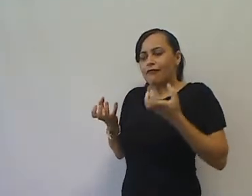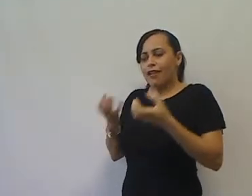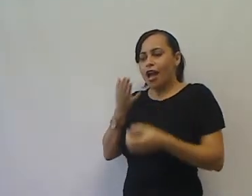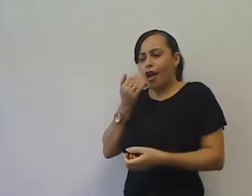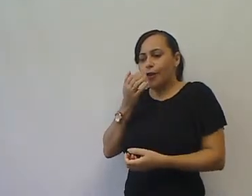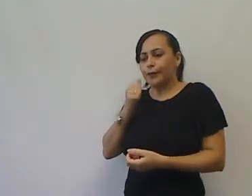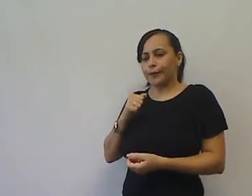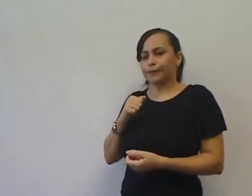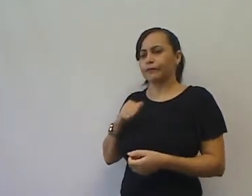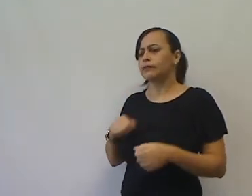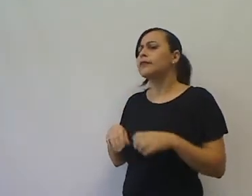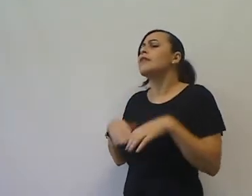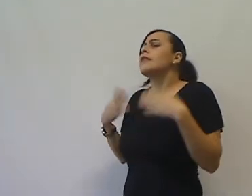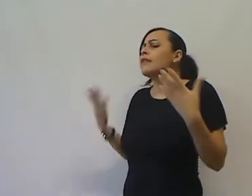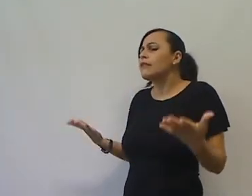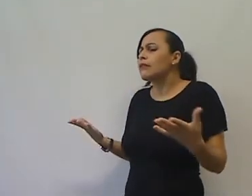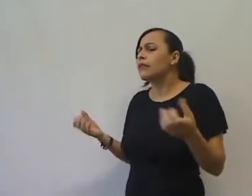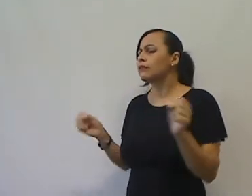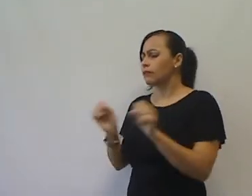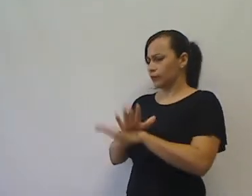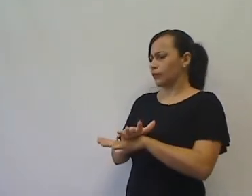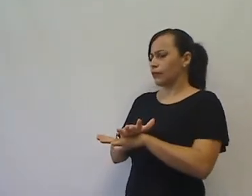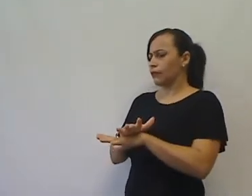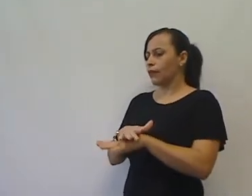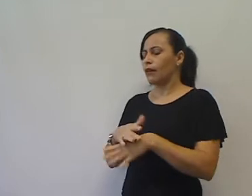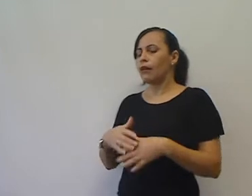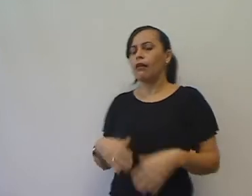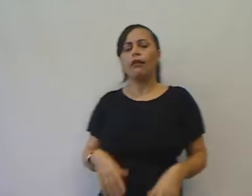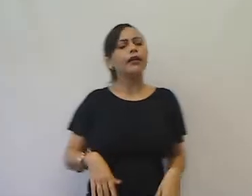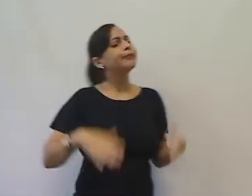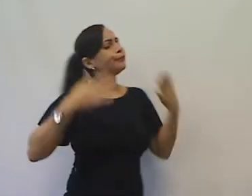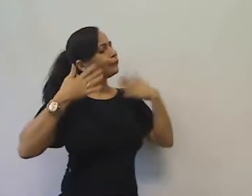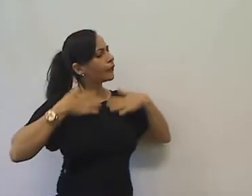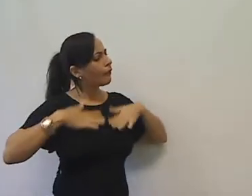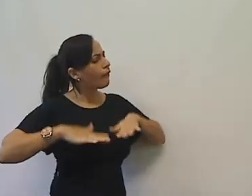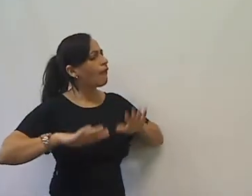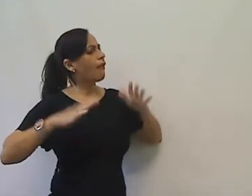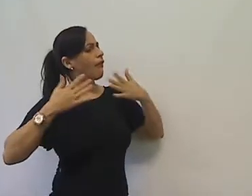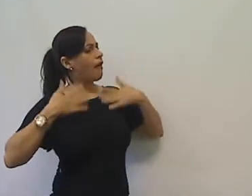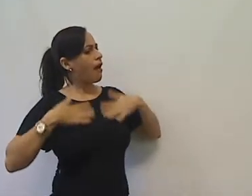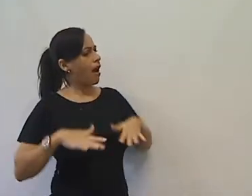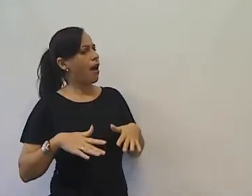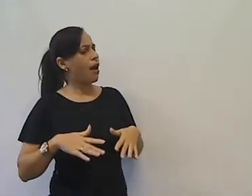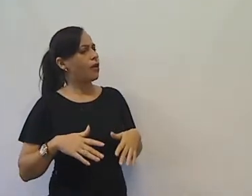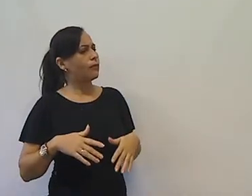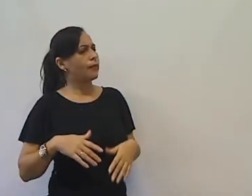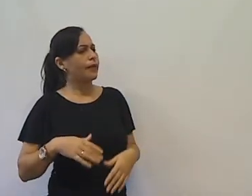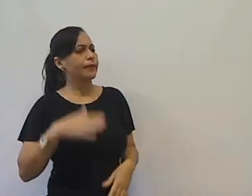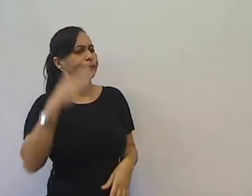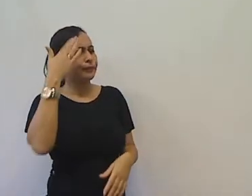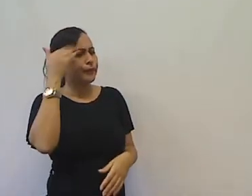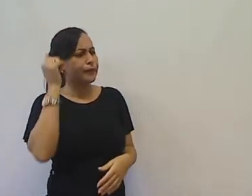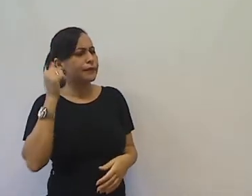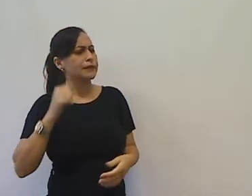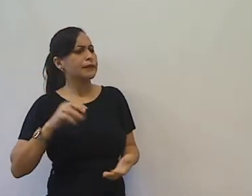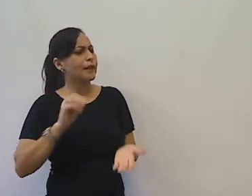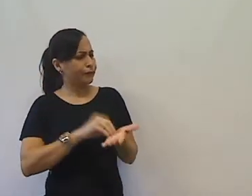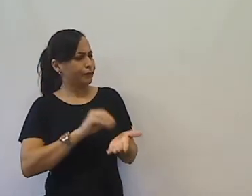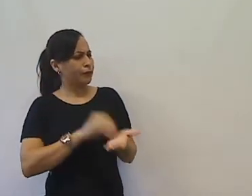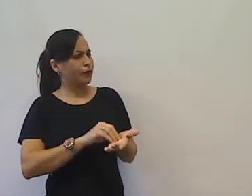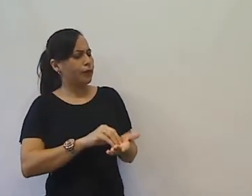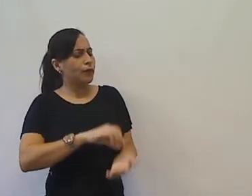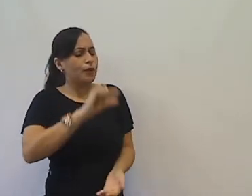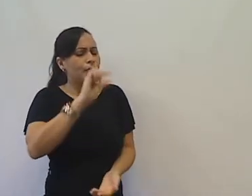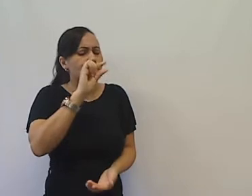E agora, ficou pronta? Calma, dona. Sabe o que está faltando? Um pouquinho de tempero,